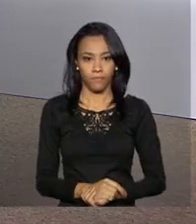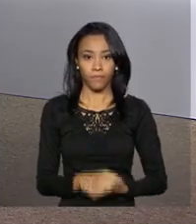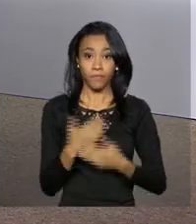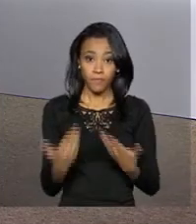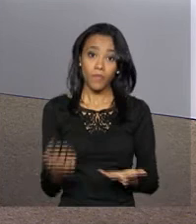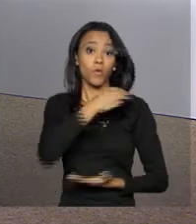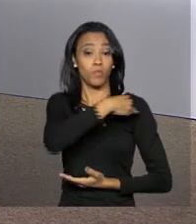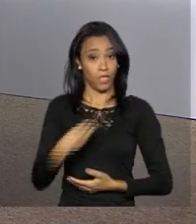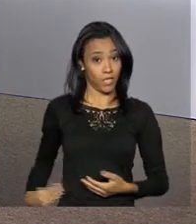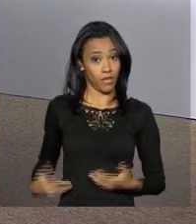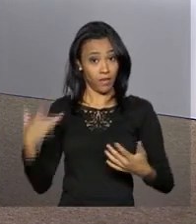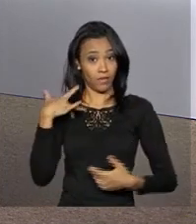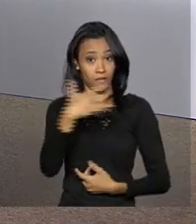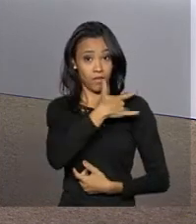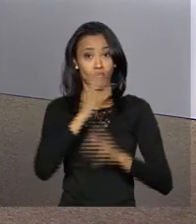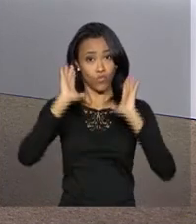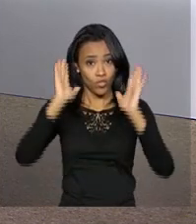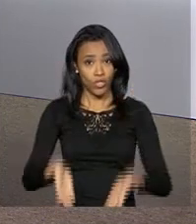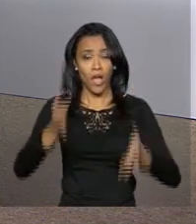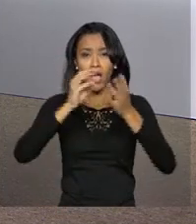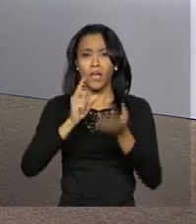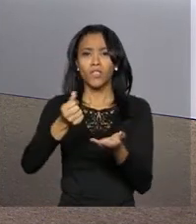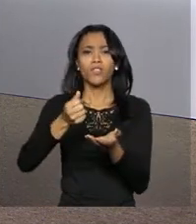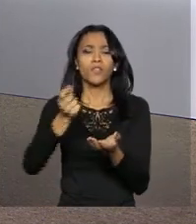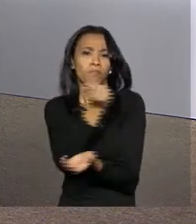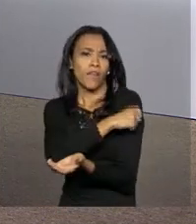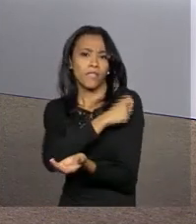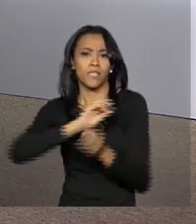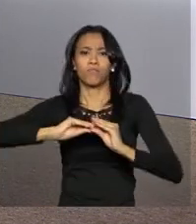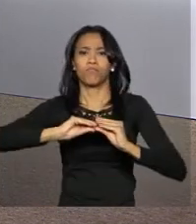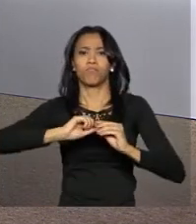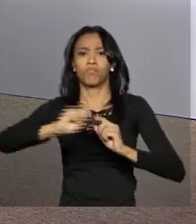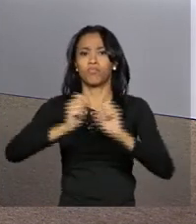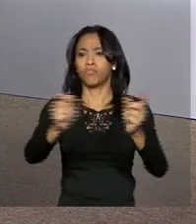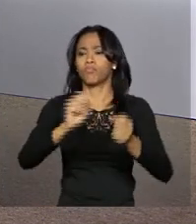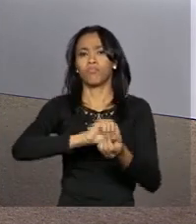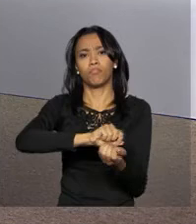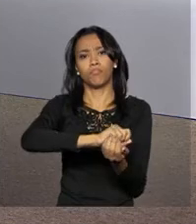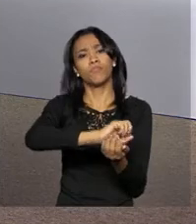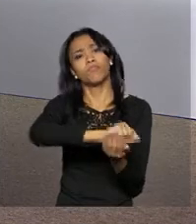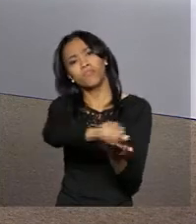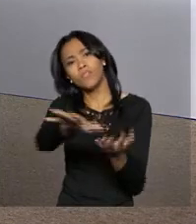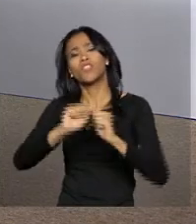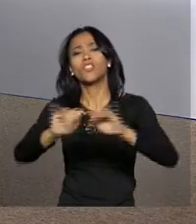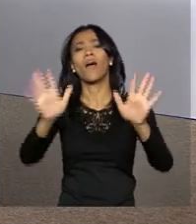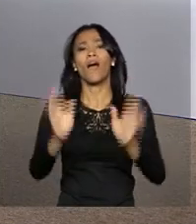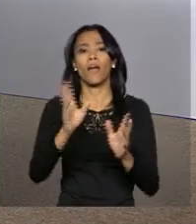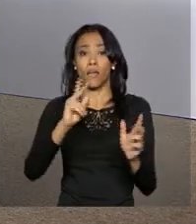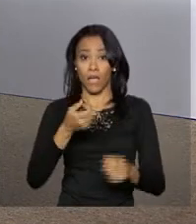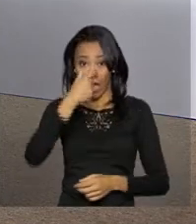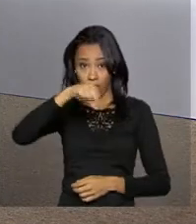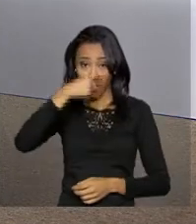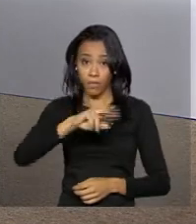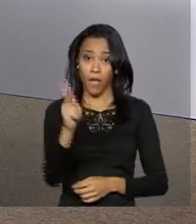O Ministério da Saúde já iniciou a distribuição das vacinas contra a gripe H1N1. A repórter Paola Diorti tem